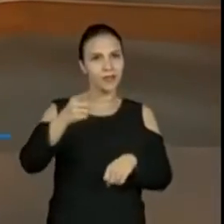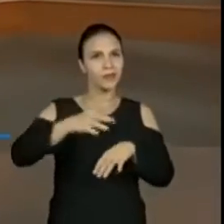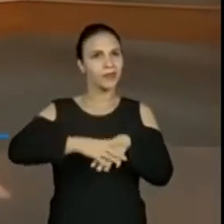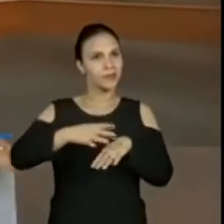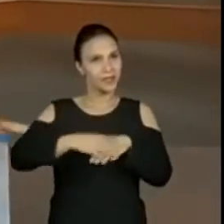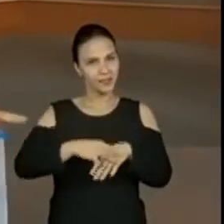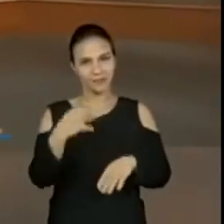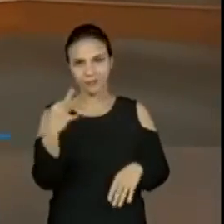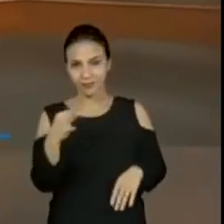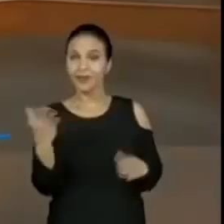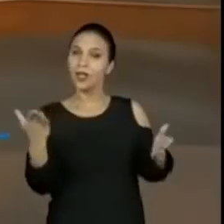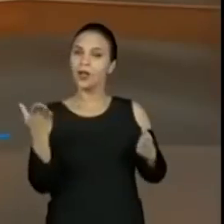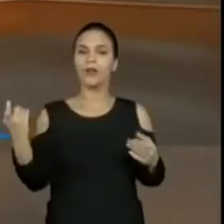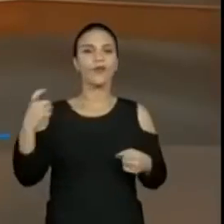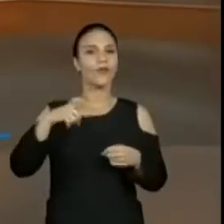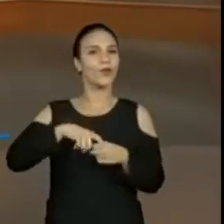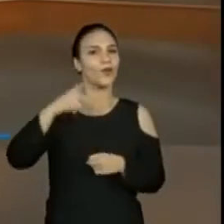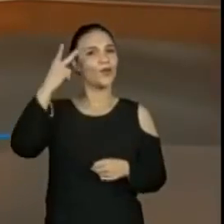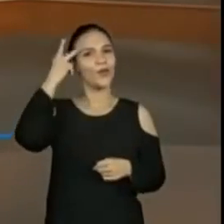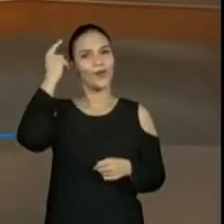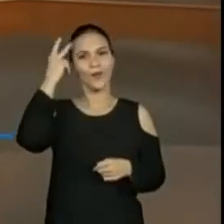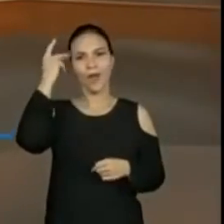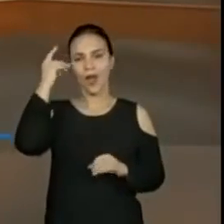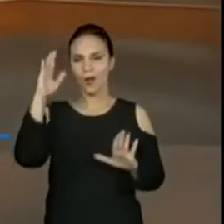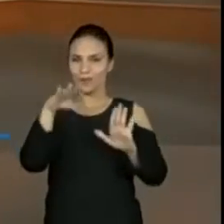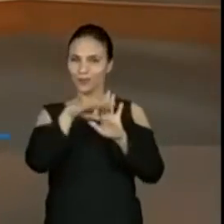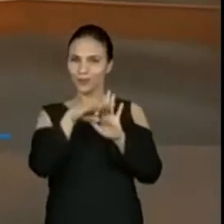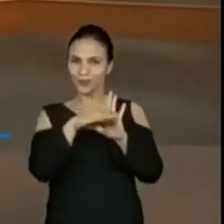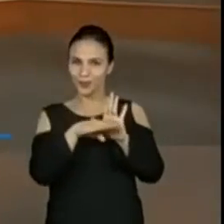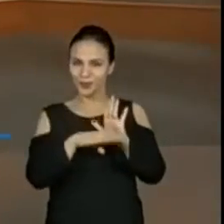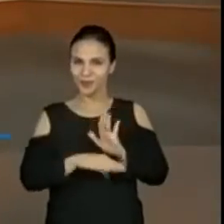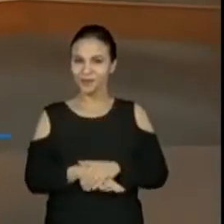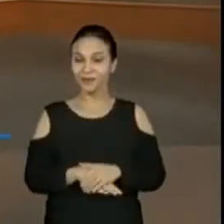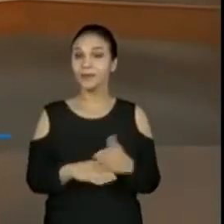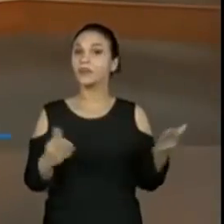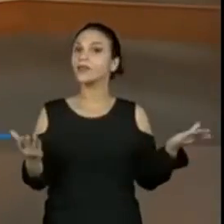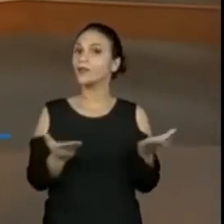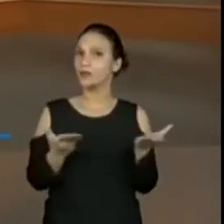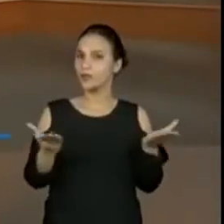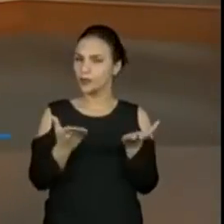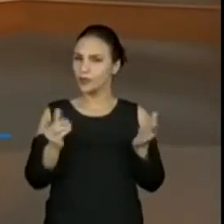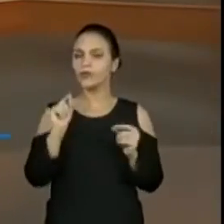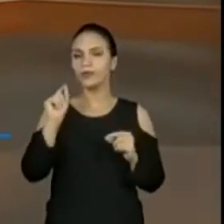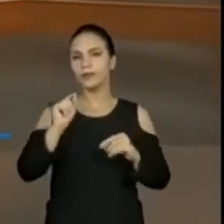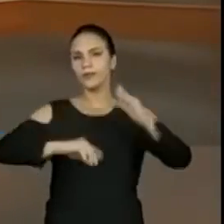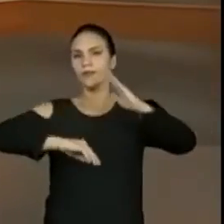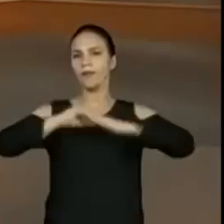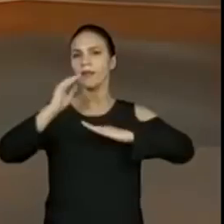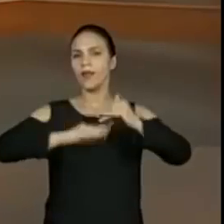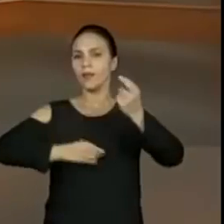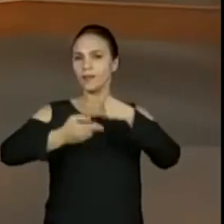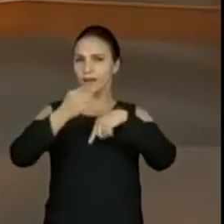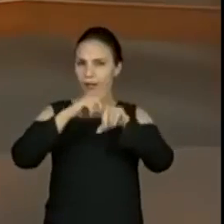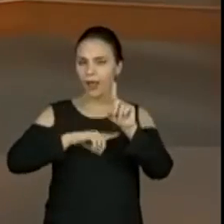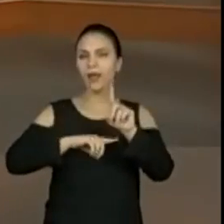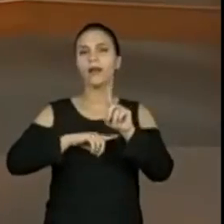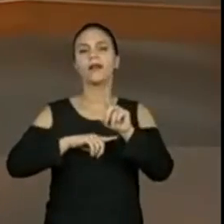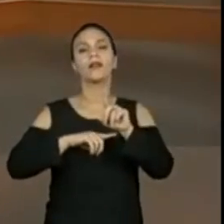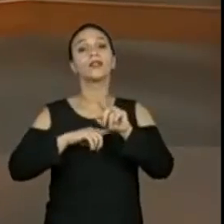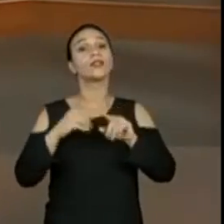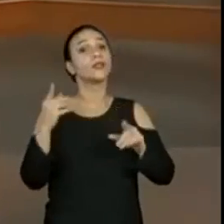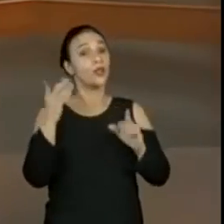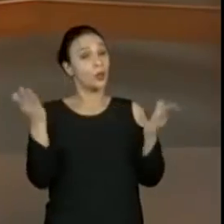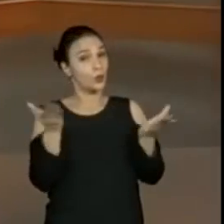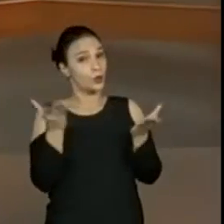e voltamos à nossa programação normal. Então hoje a gente volta com as habilidades e na realidade hoje a gente